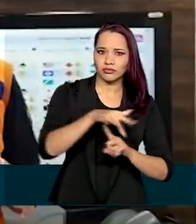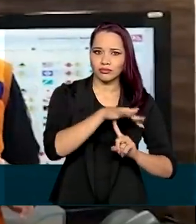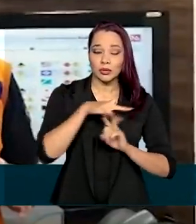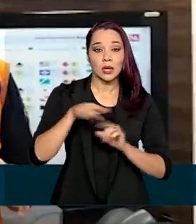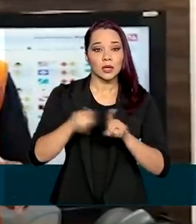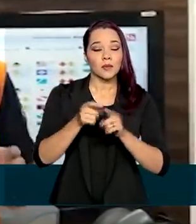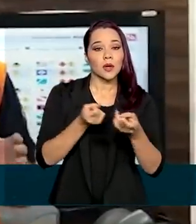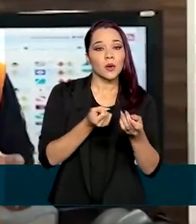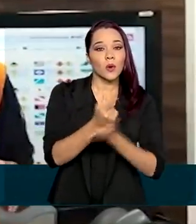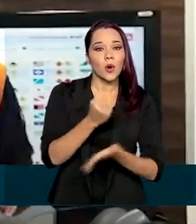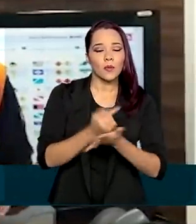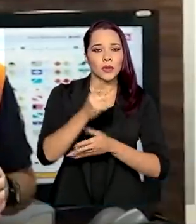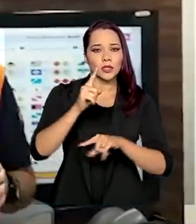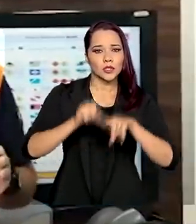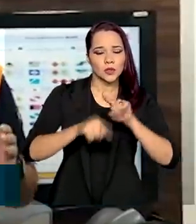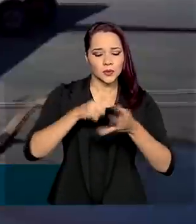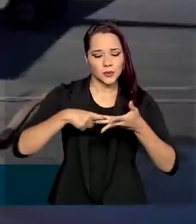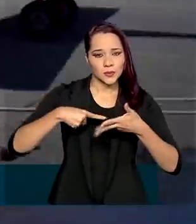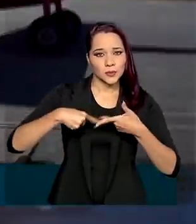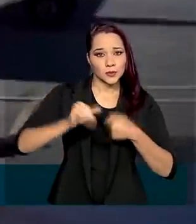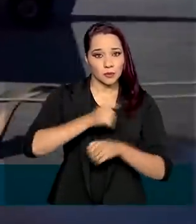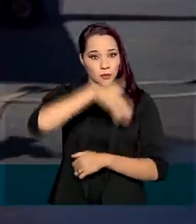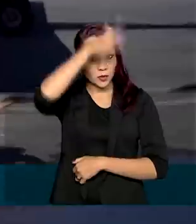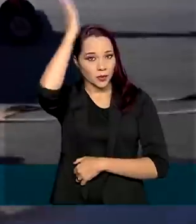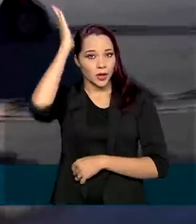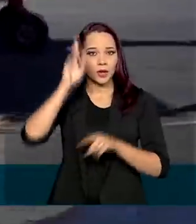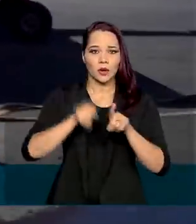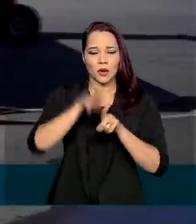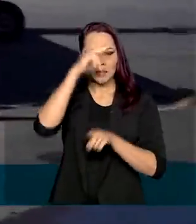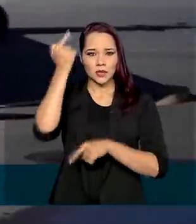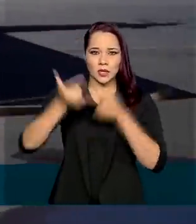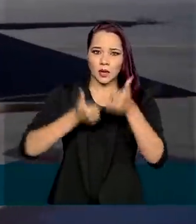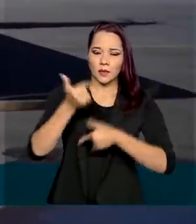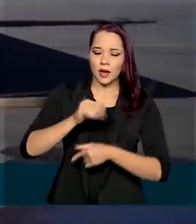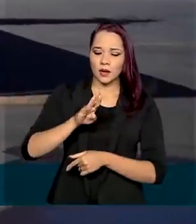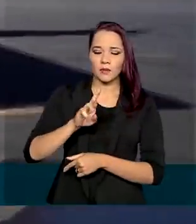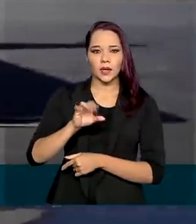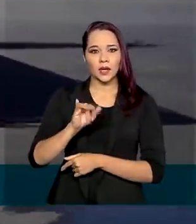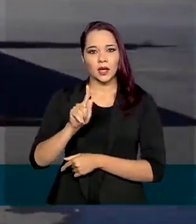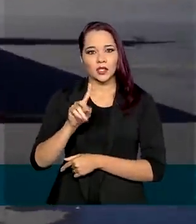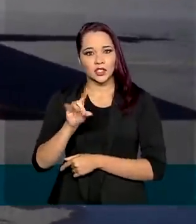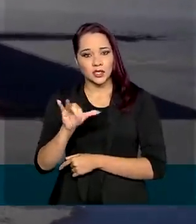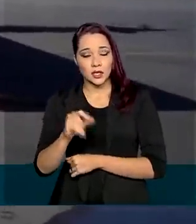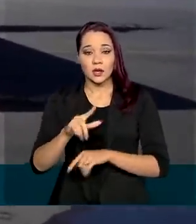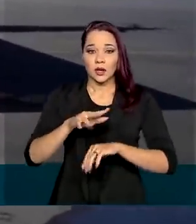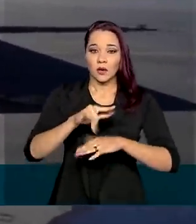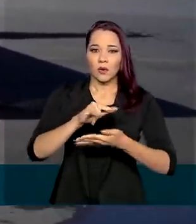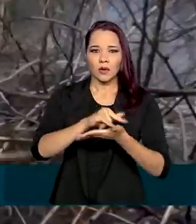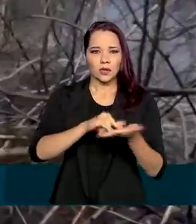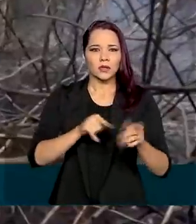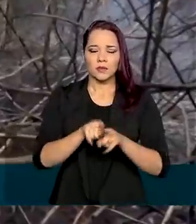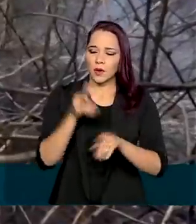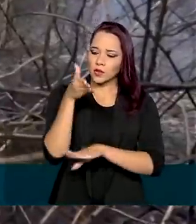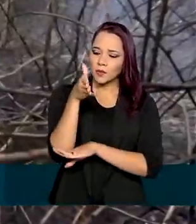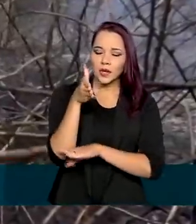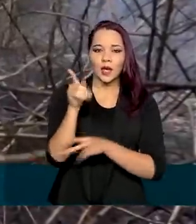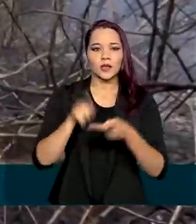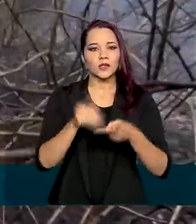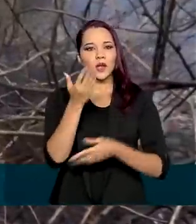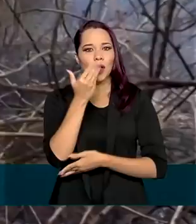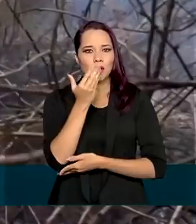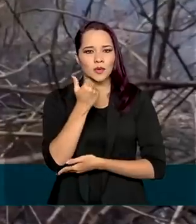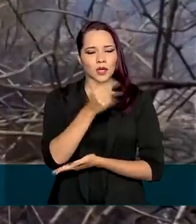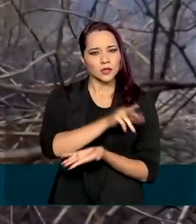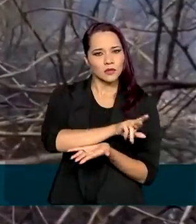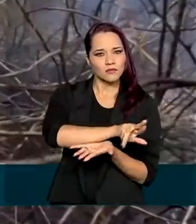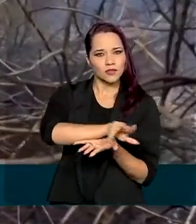insumos para o corpo de bombeiros, para os brigadistas, contratação de hospedagem, contratação de alimentação